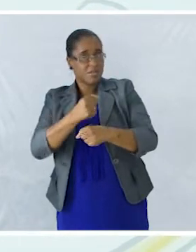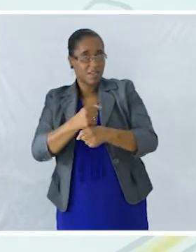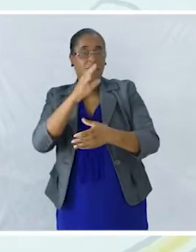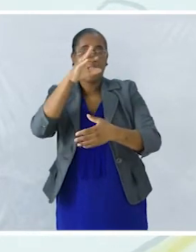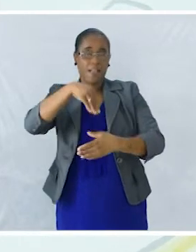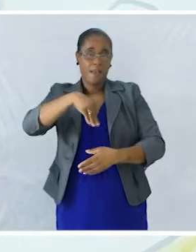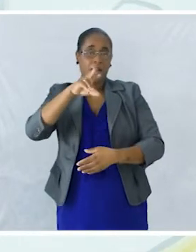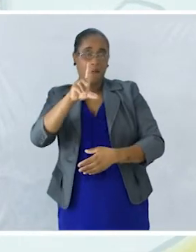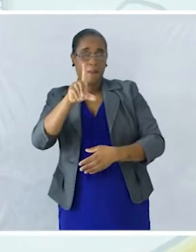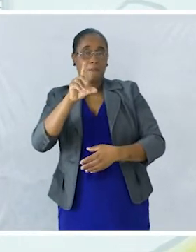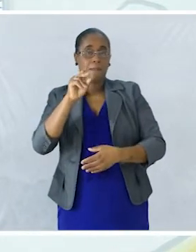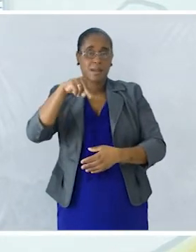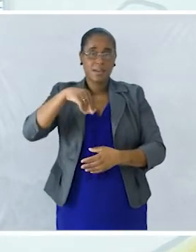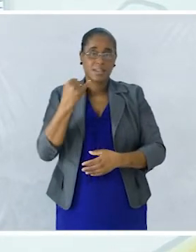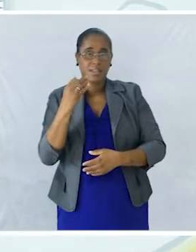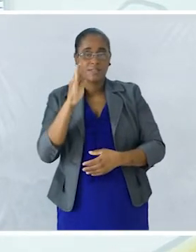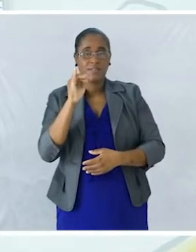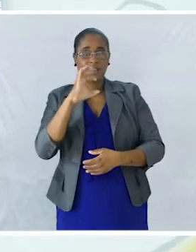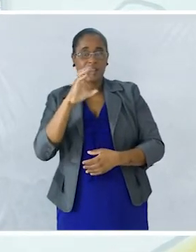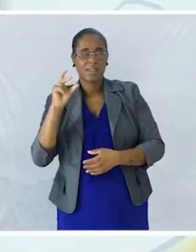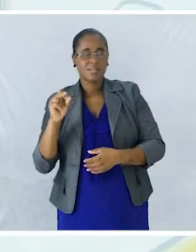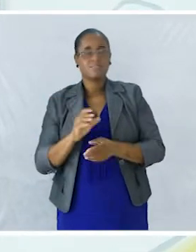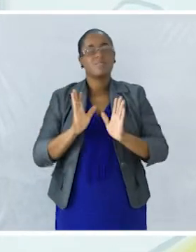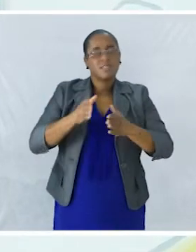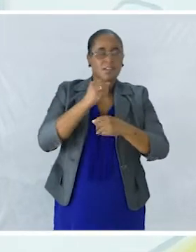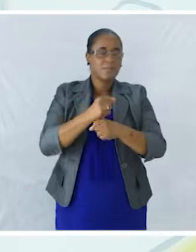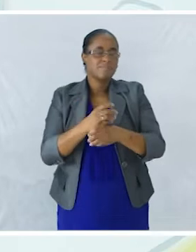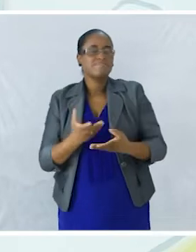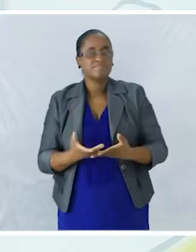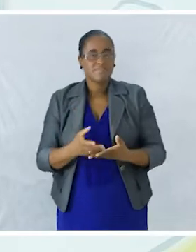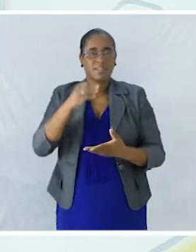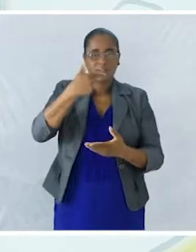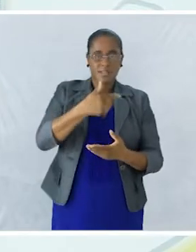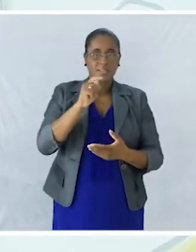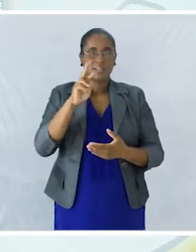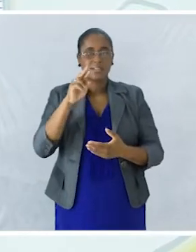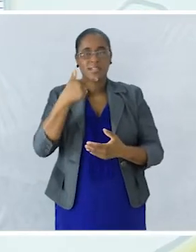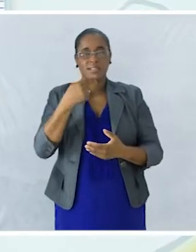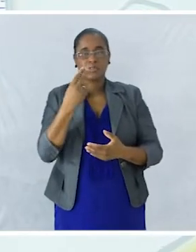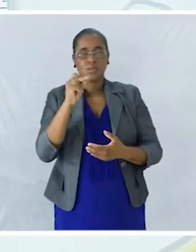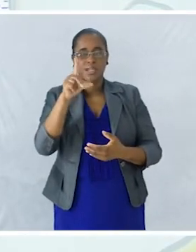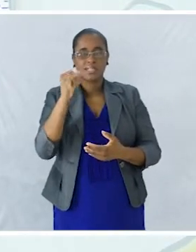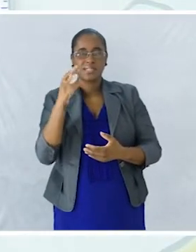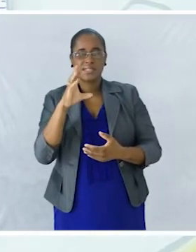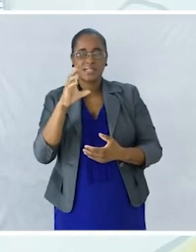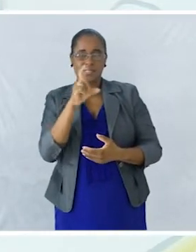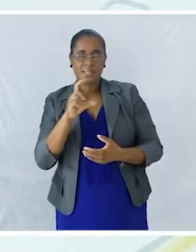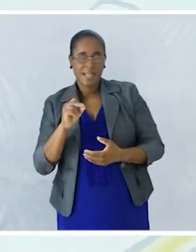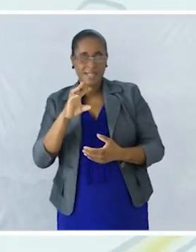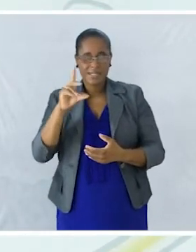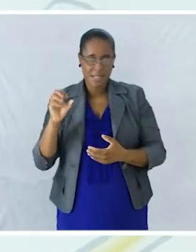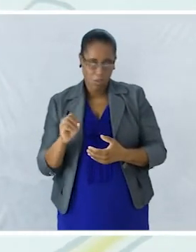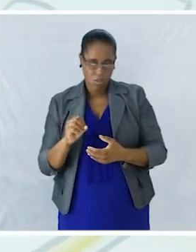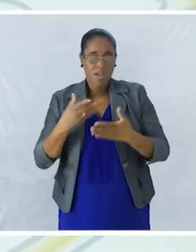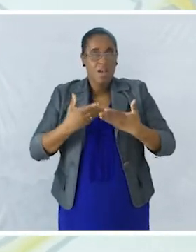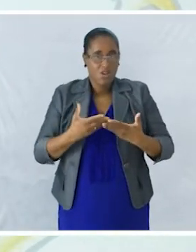Já vimos Textualização Muito bem E depois agora temos Revisão Perfeito